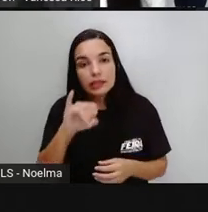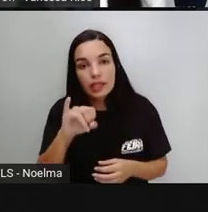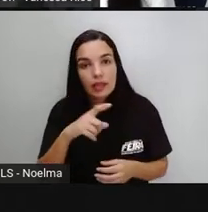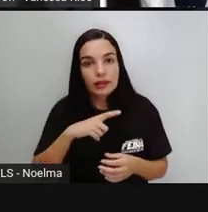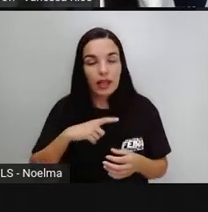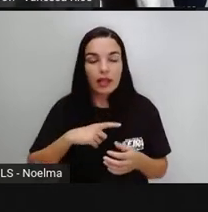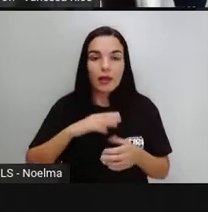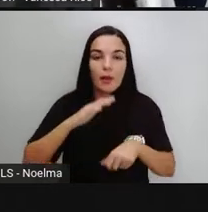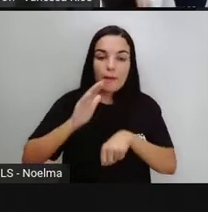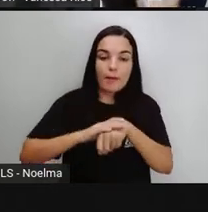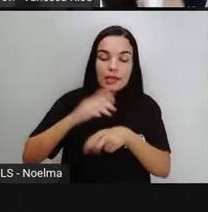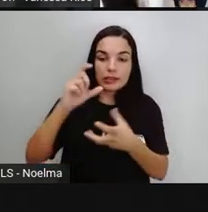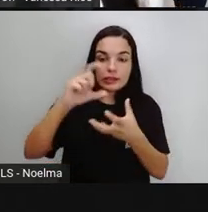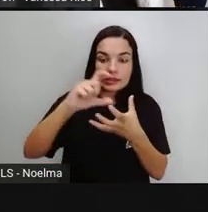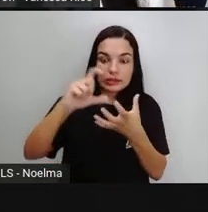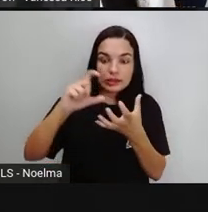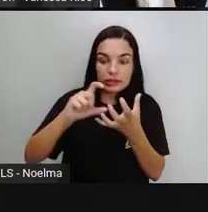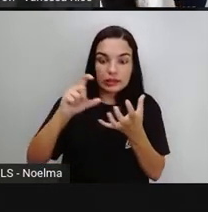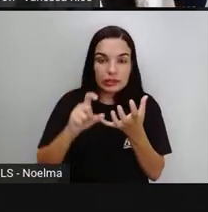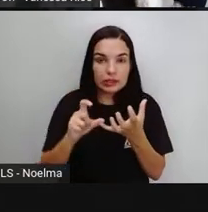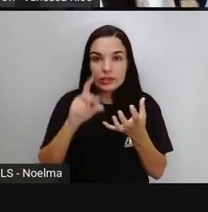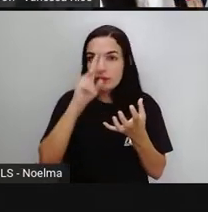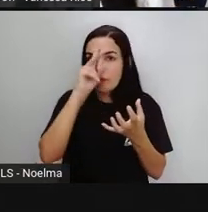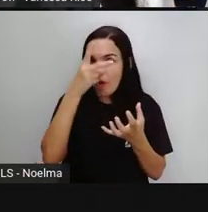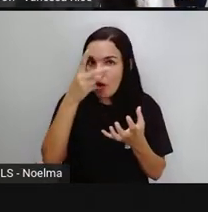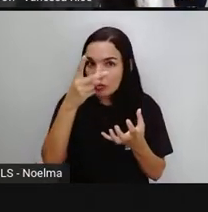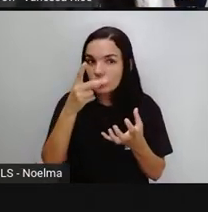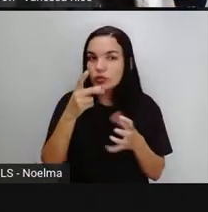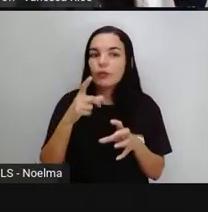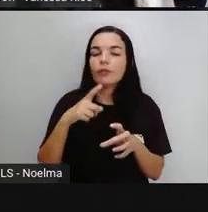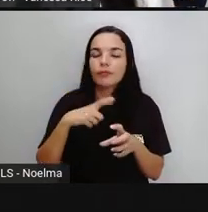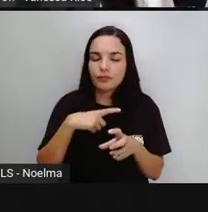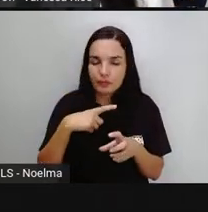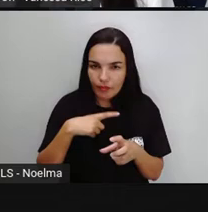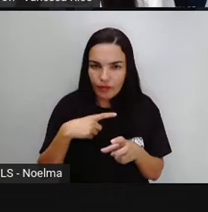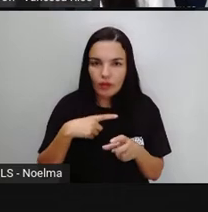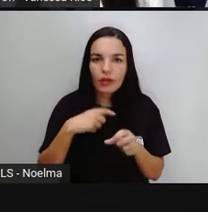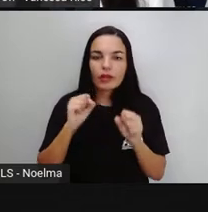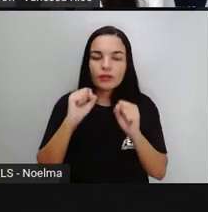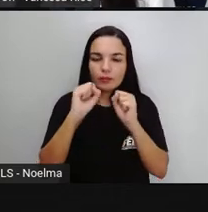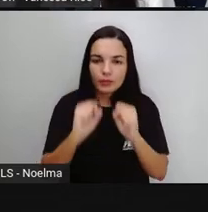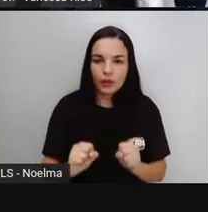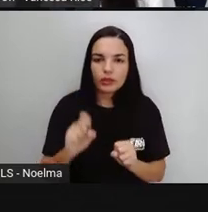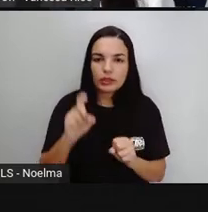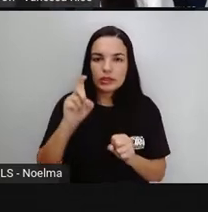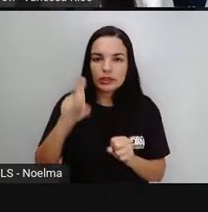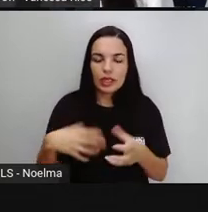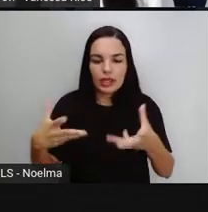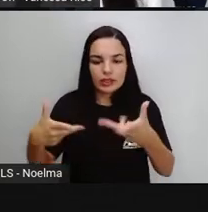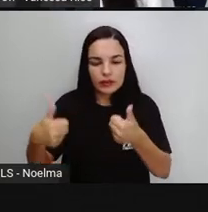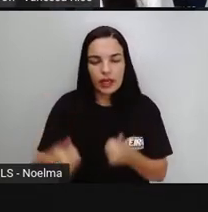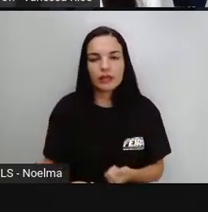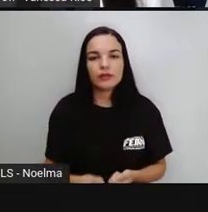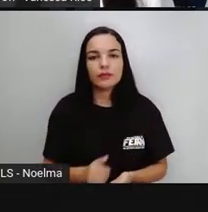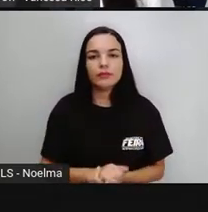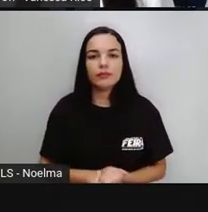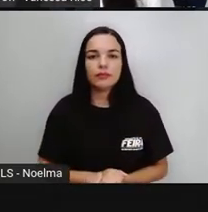sílabas. Nas palavras de sílabas, trisílabas e também polissílabas.